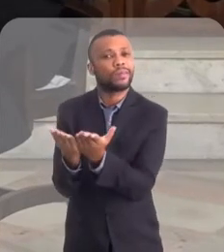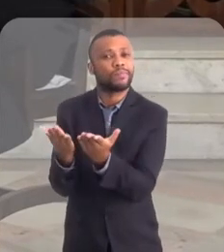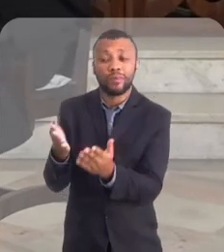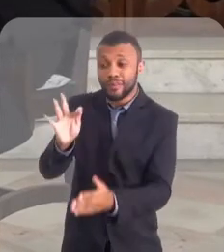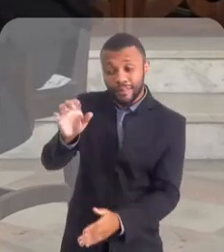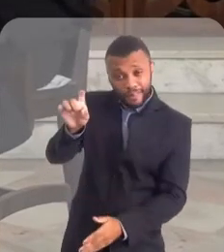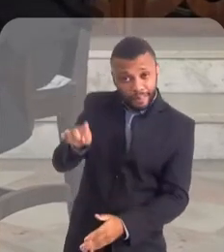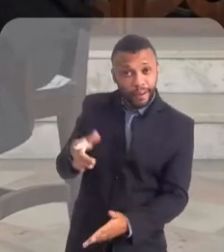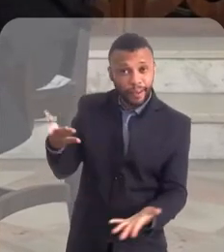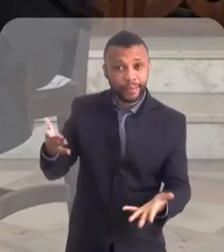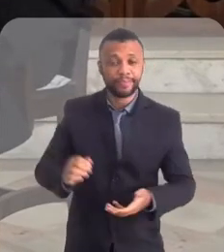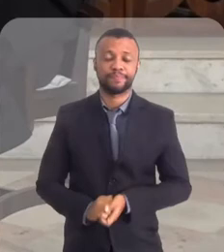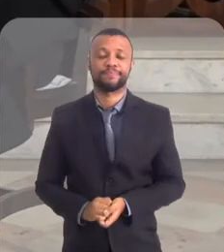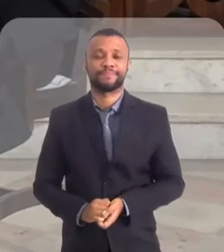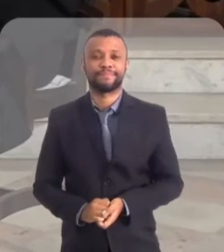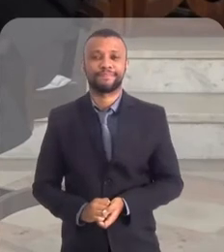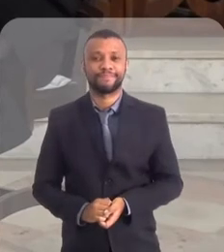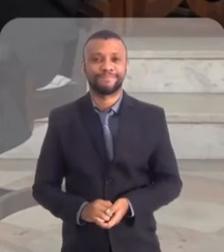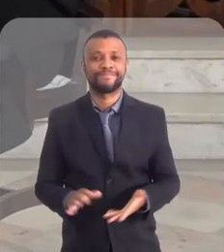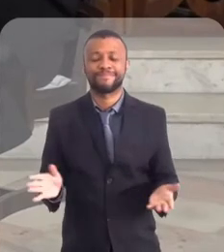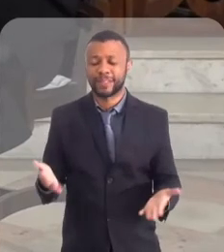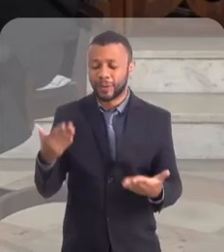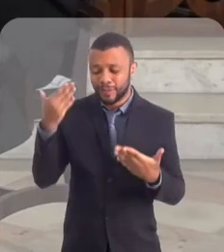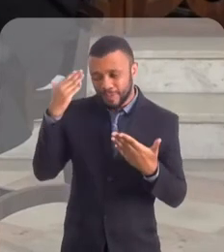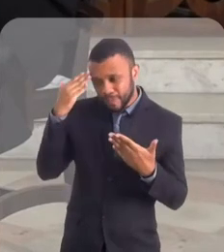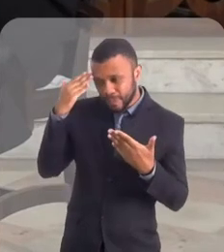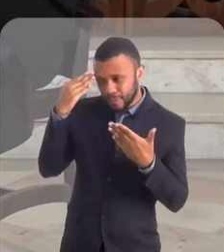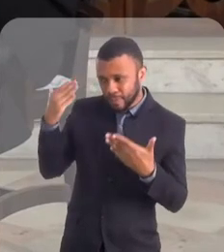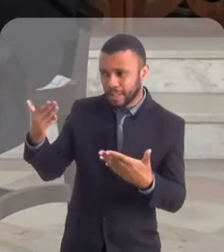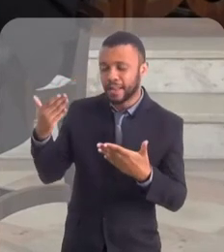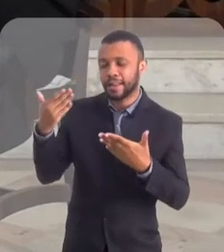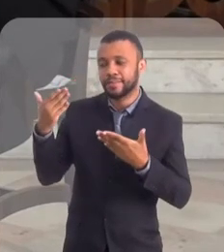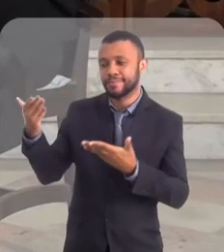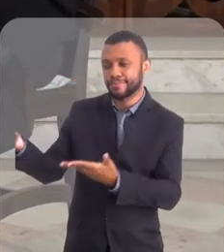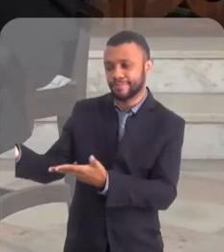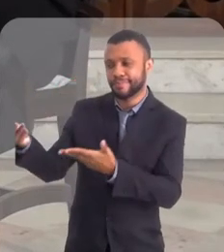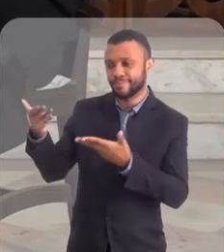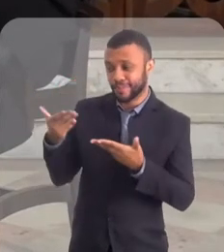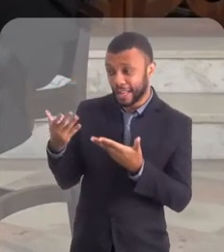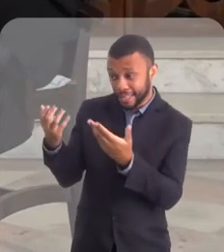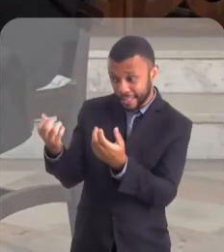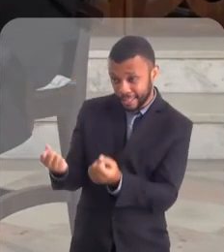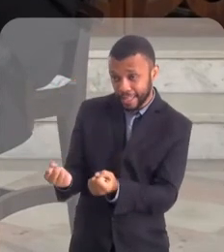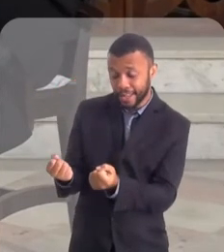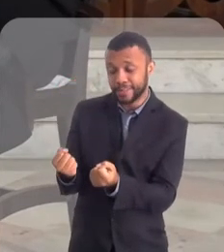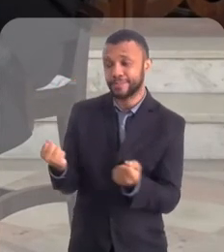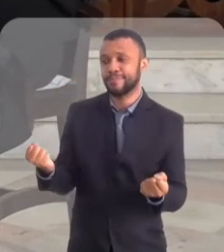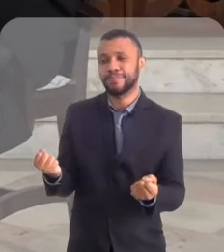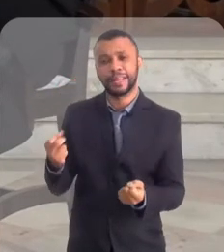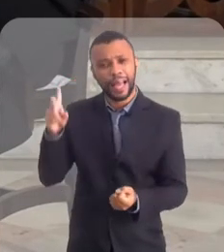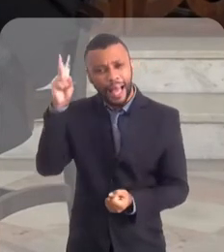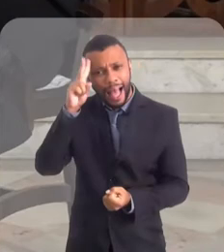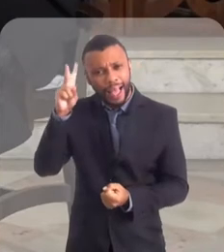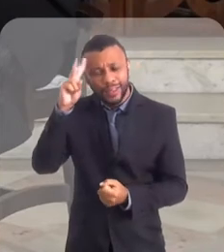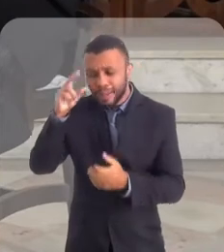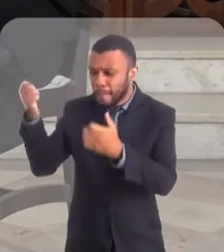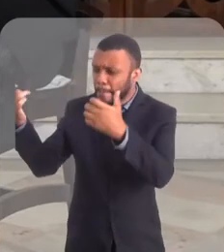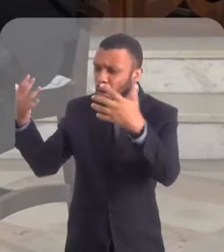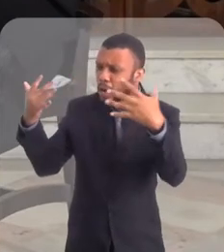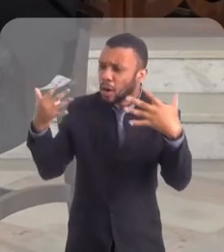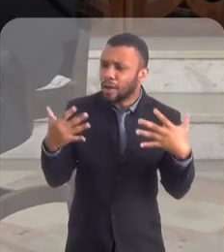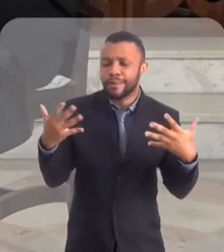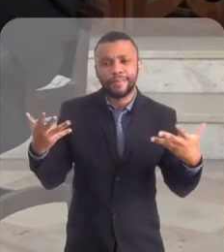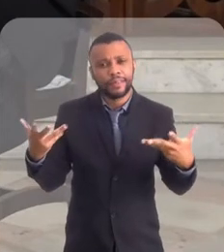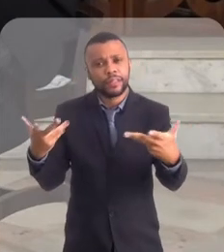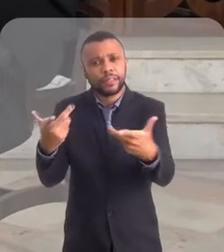Olha, Padre Vitor, muito obrigado por ter nos recebido. A história é